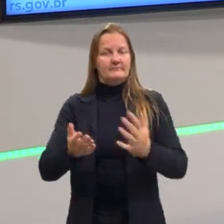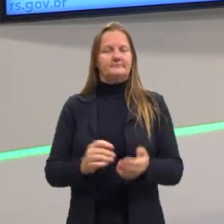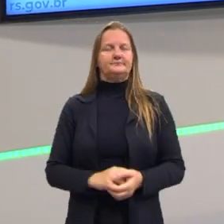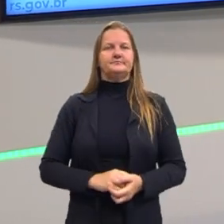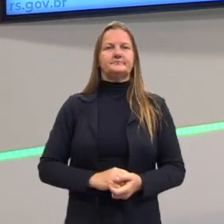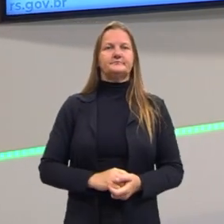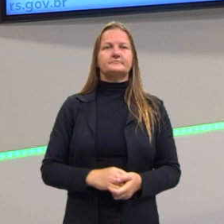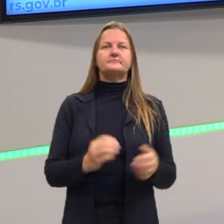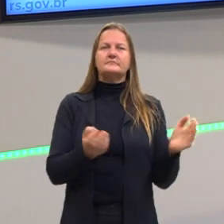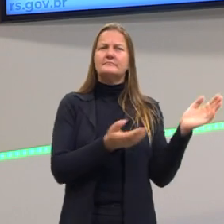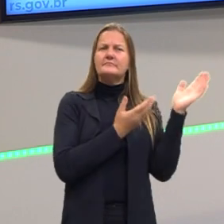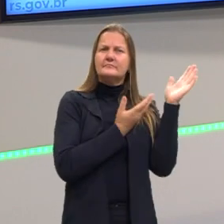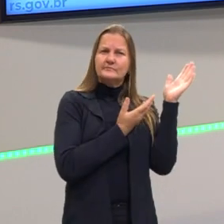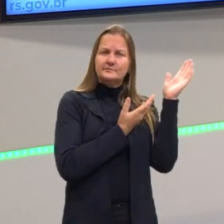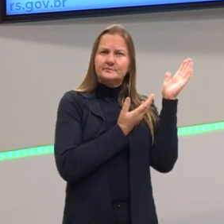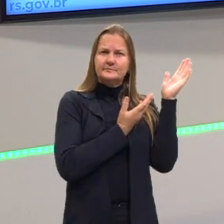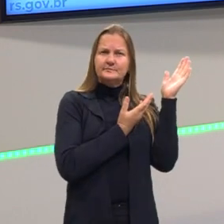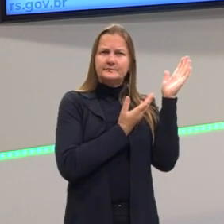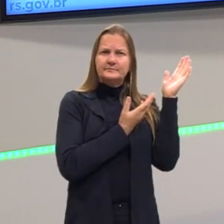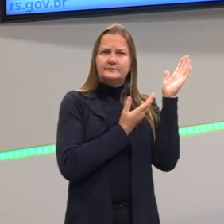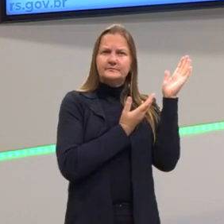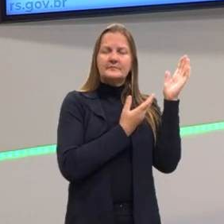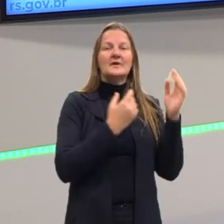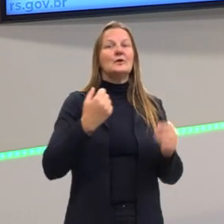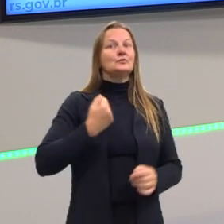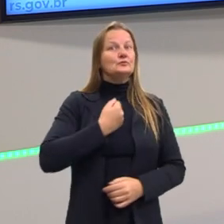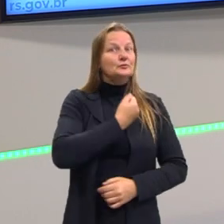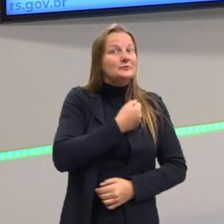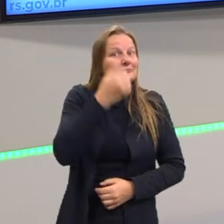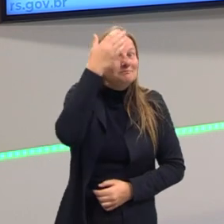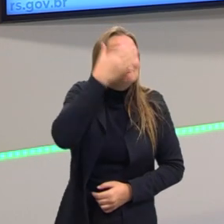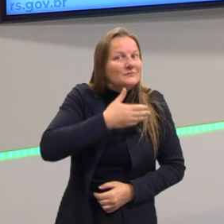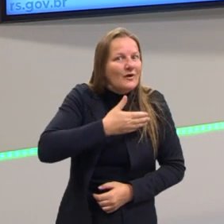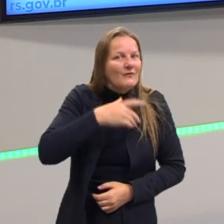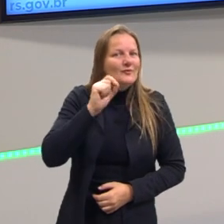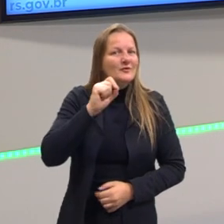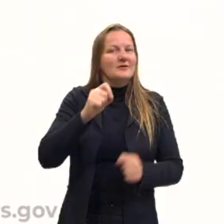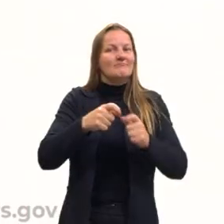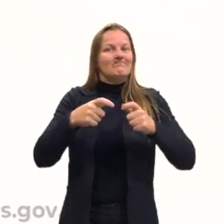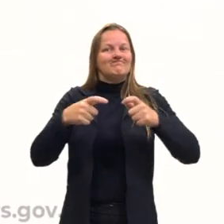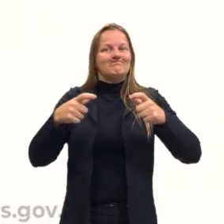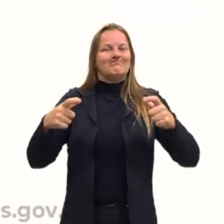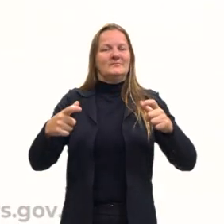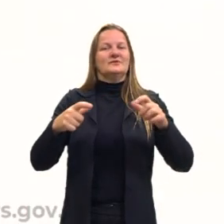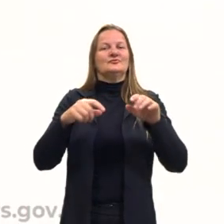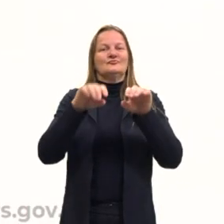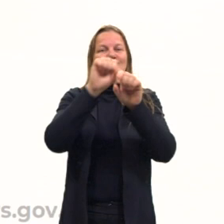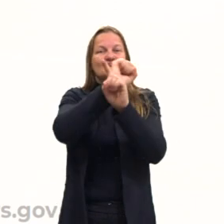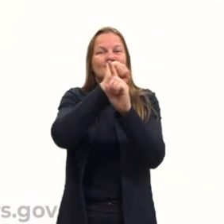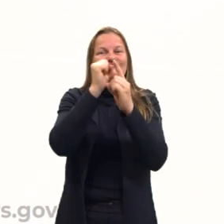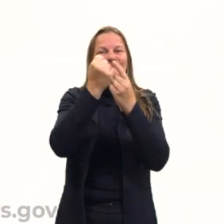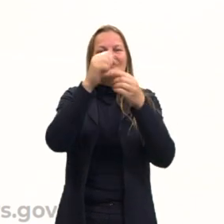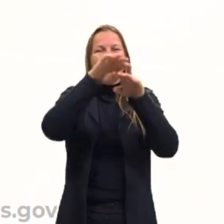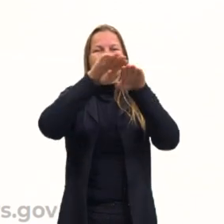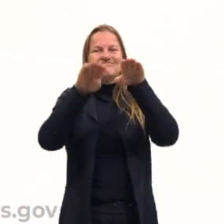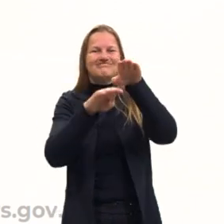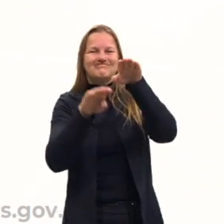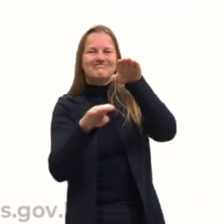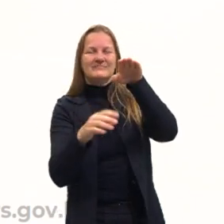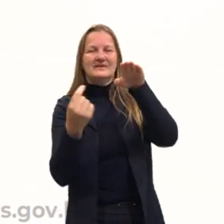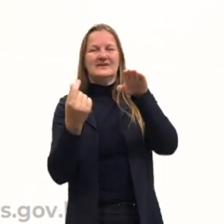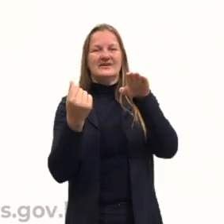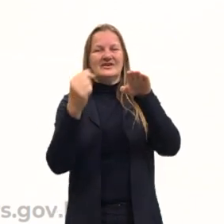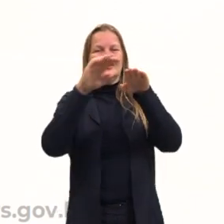Olha aí, os números têm mostrado o aumento das desigualdades sociais e econômicas